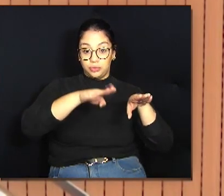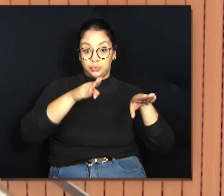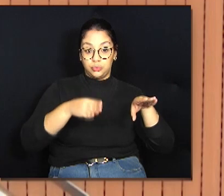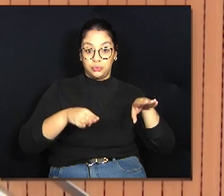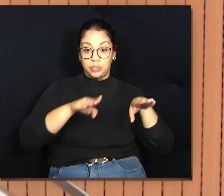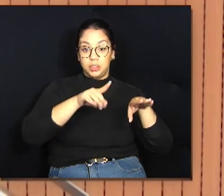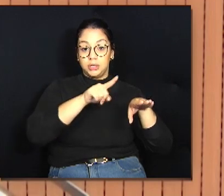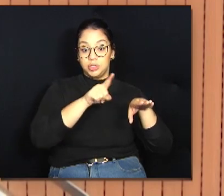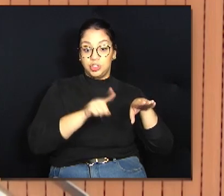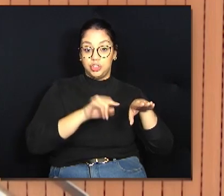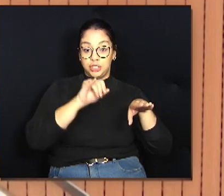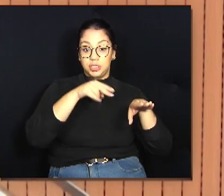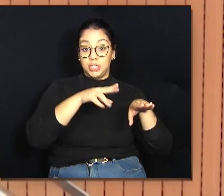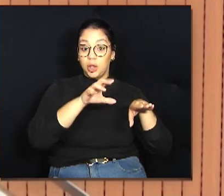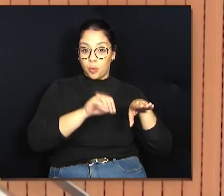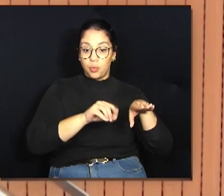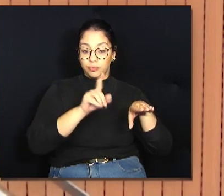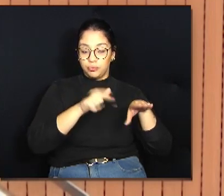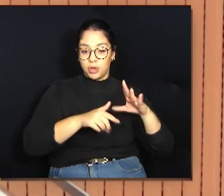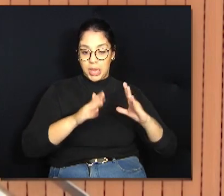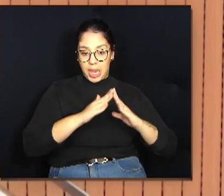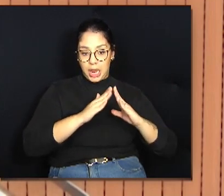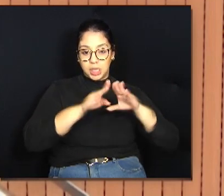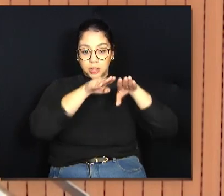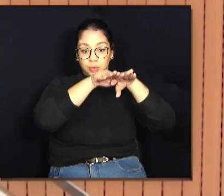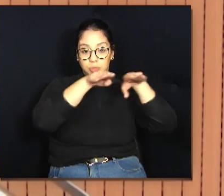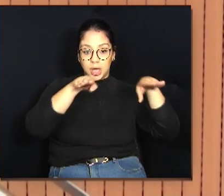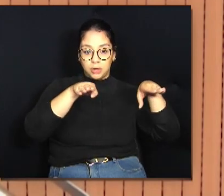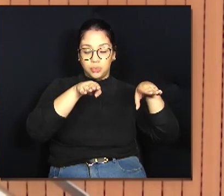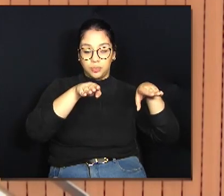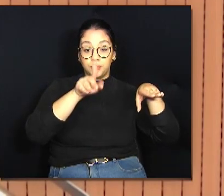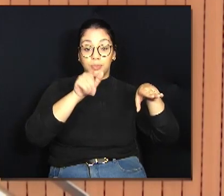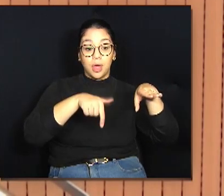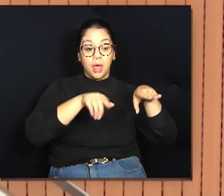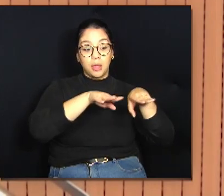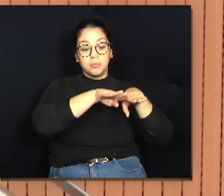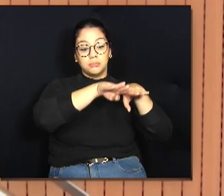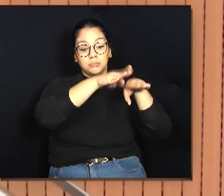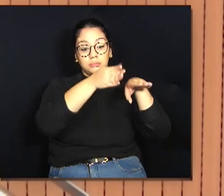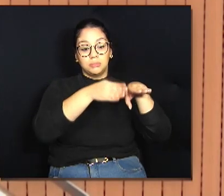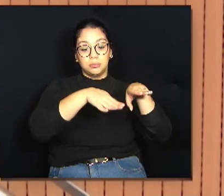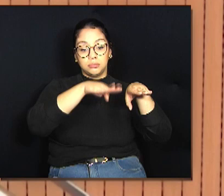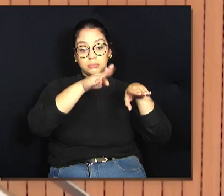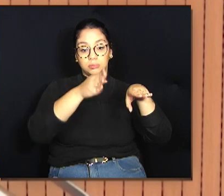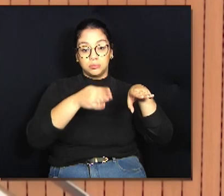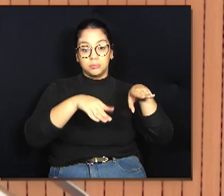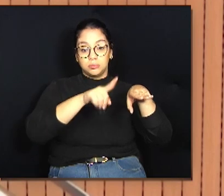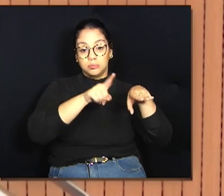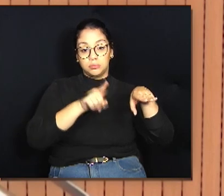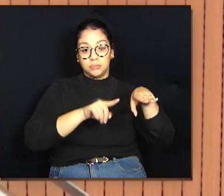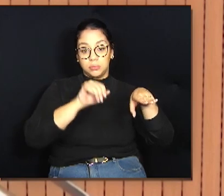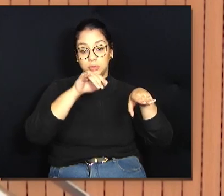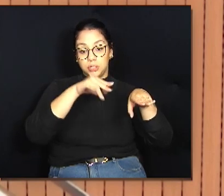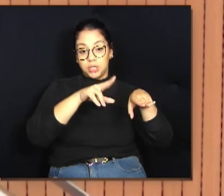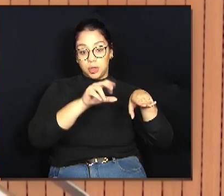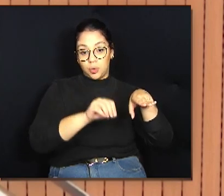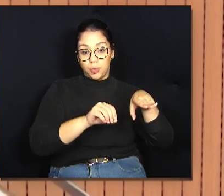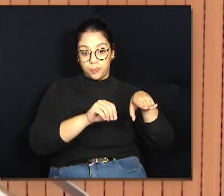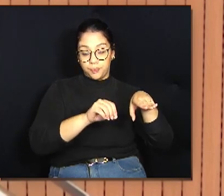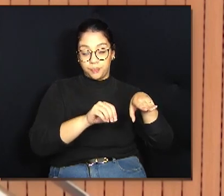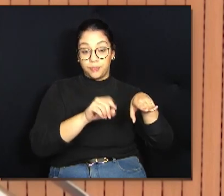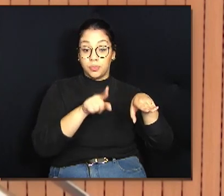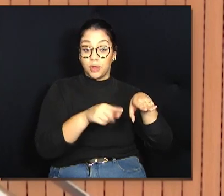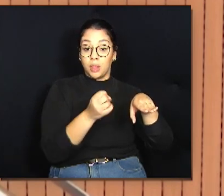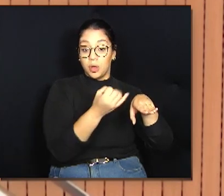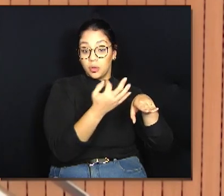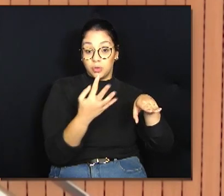Então separem isso aí no pensamento de vocês. É uma cobertura metálica ondulada de zinco. Ao mesmo tempo, esse valor